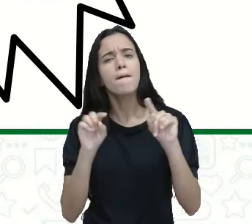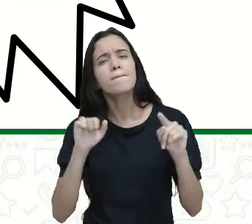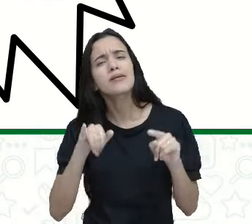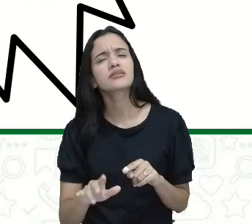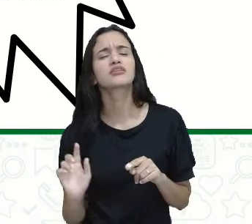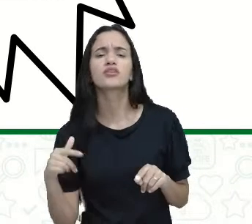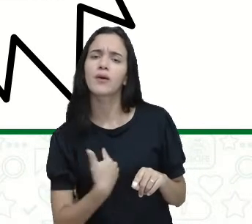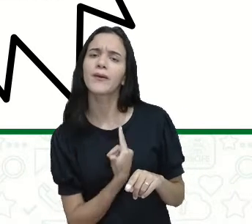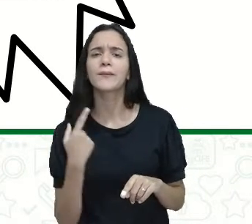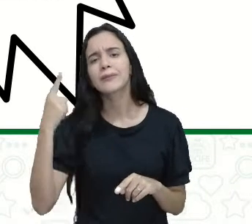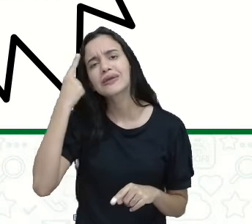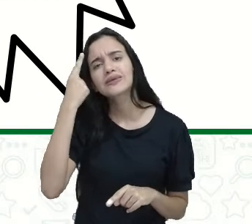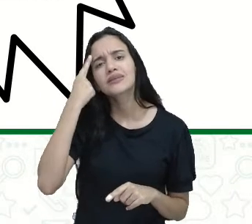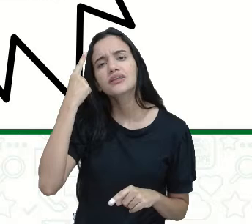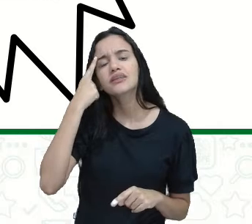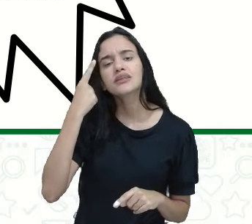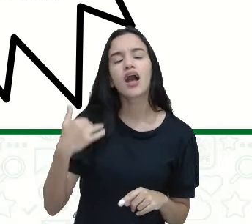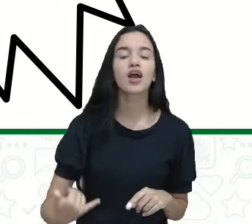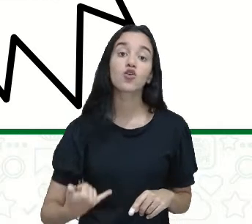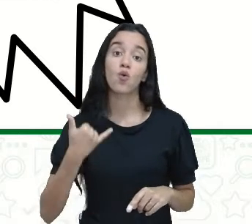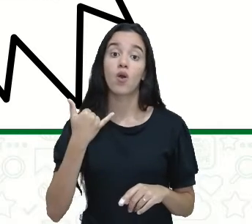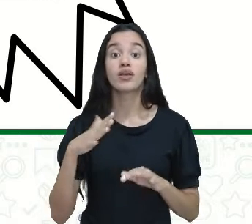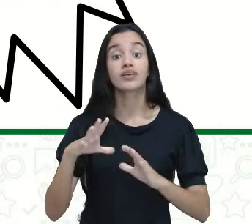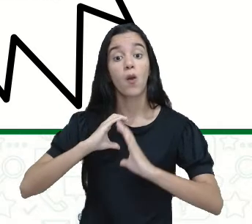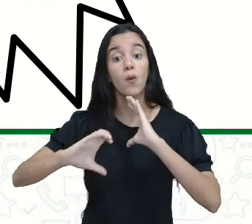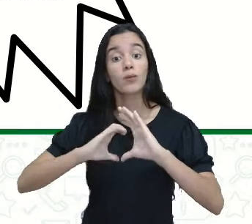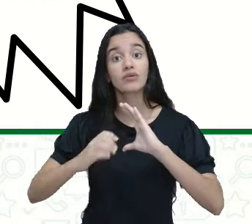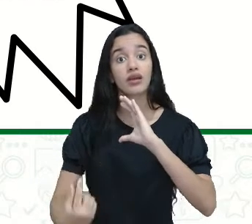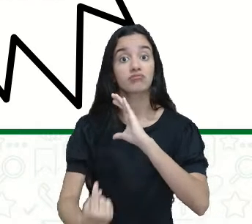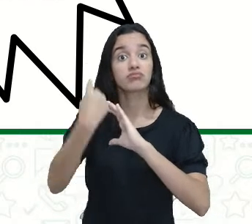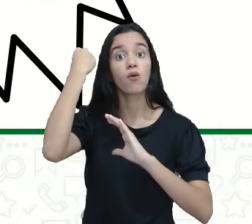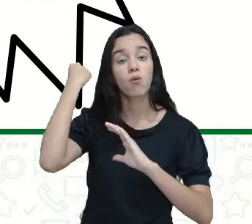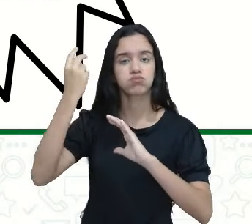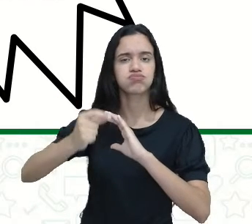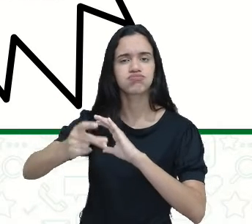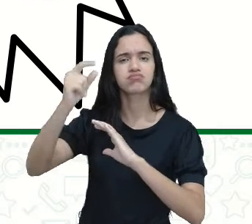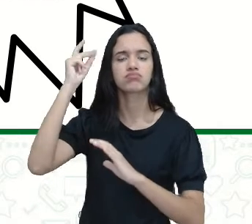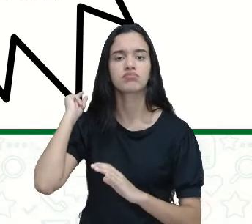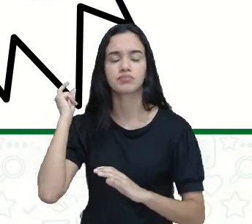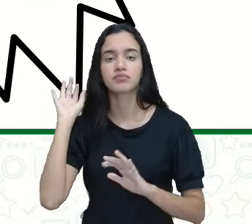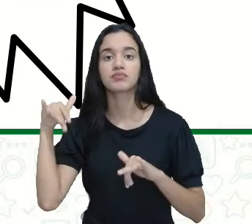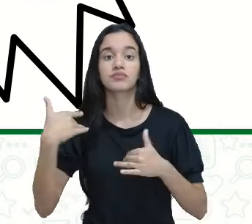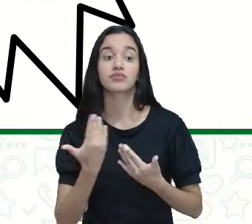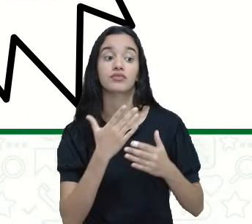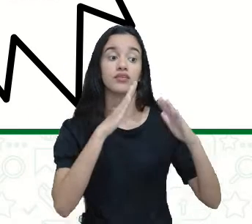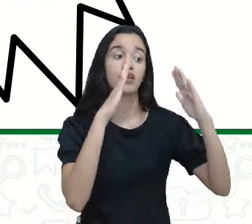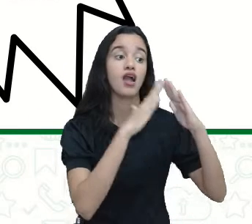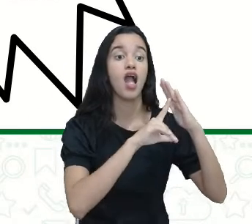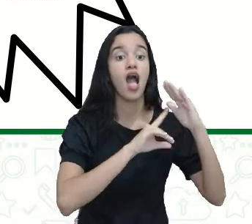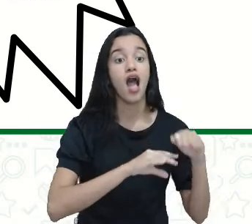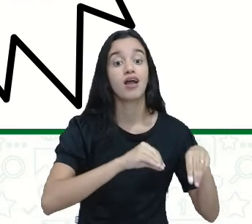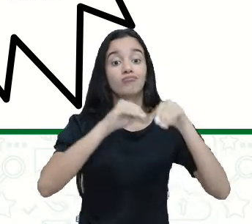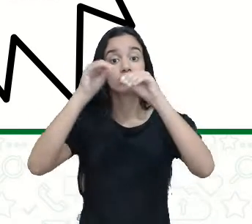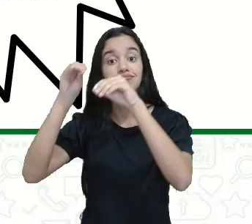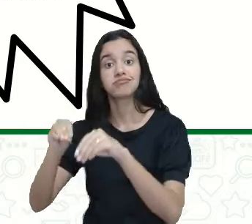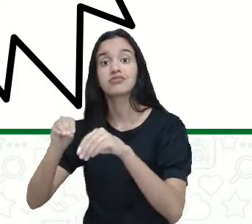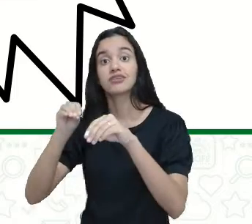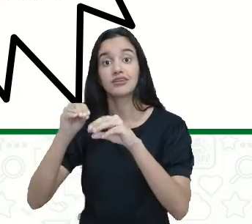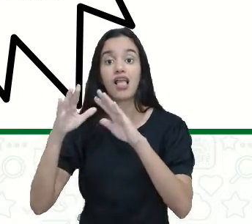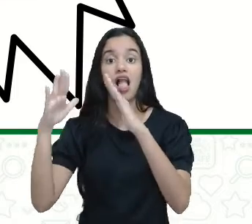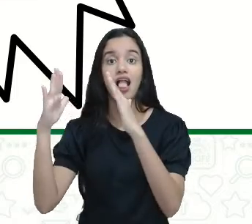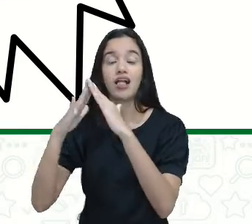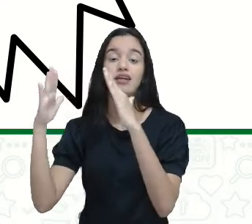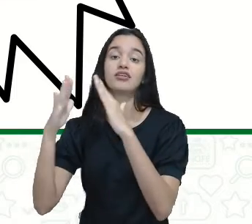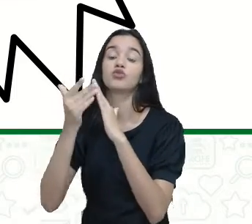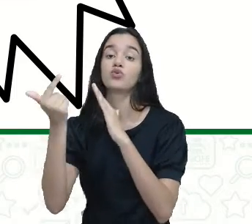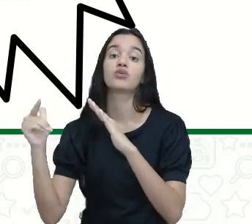pensar que a comunicação, algum tempo atrás, era dada quando você ia até a casa de alguém, quando você estava presencial,